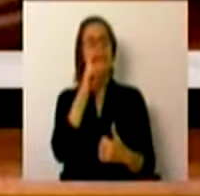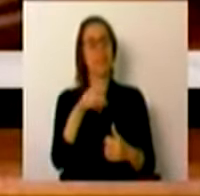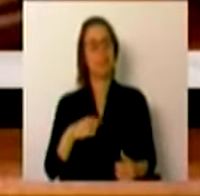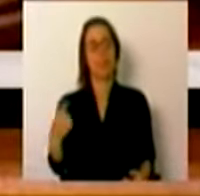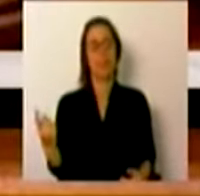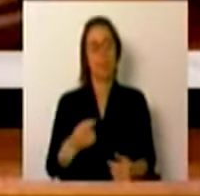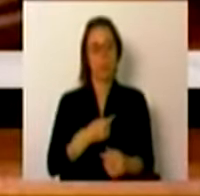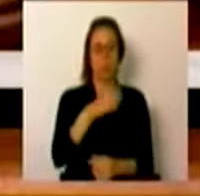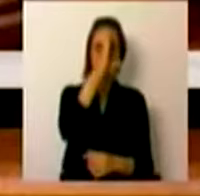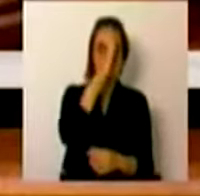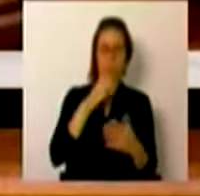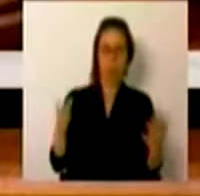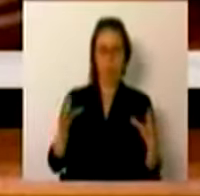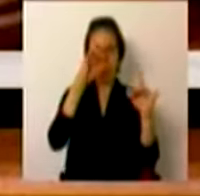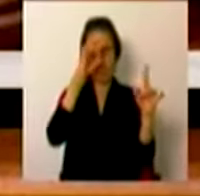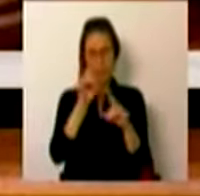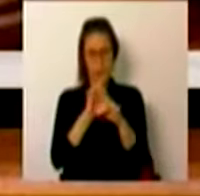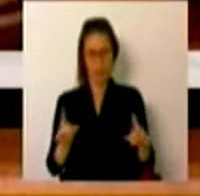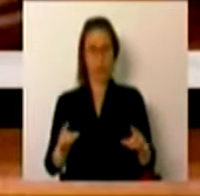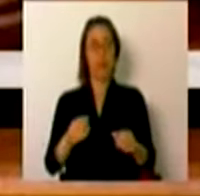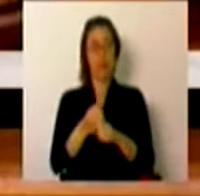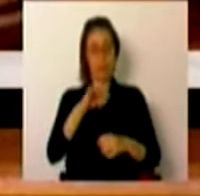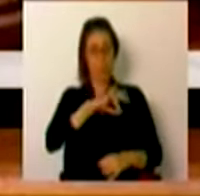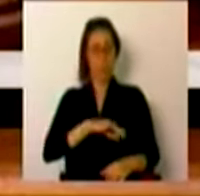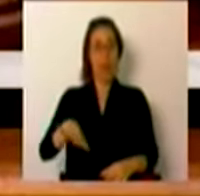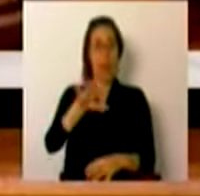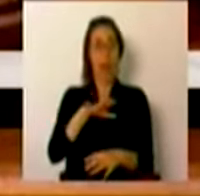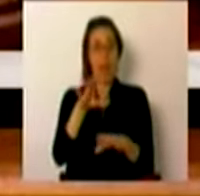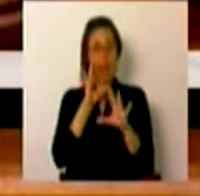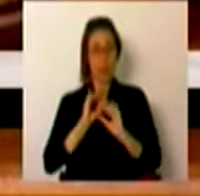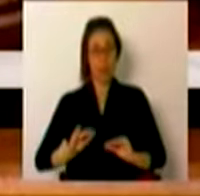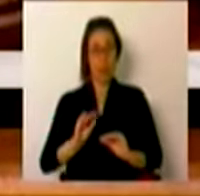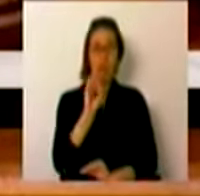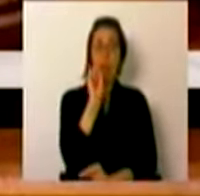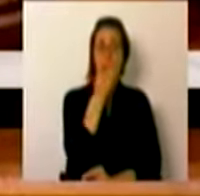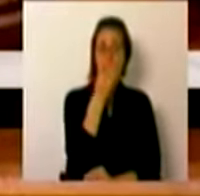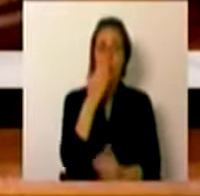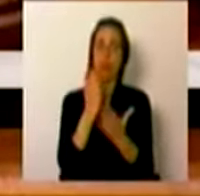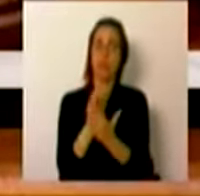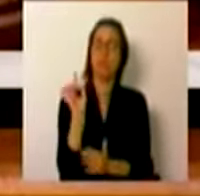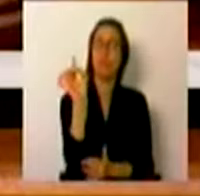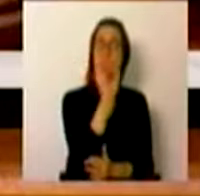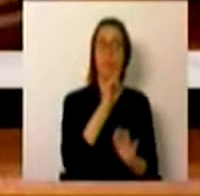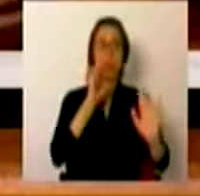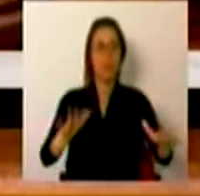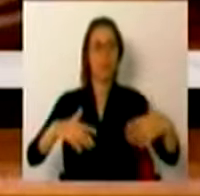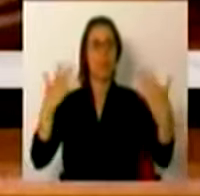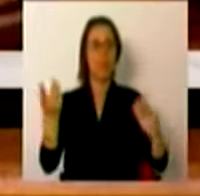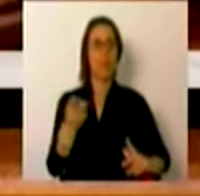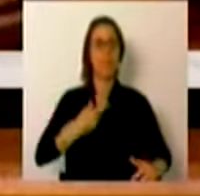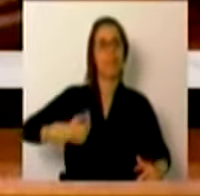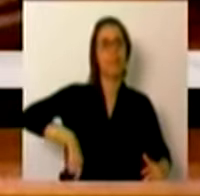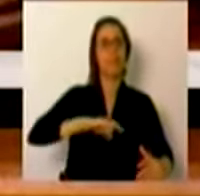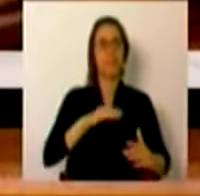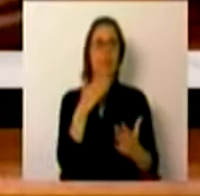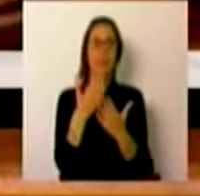todos, governo, professores e profissionais da educação, alunos e escolas podemos e devemos